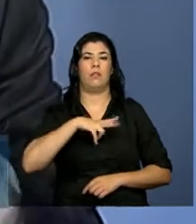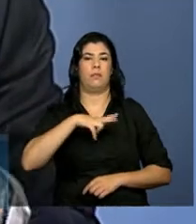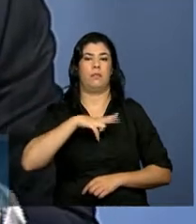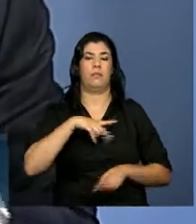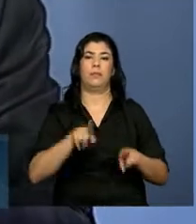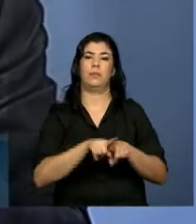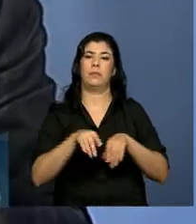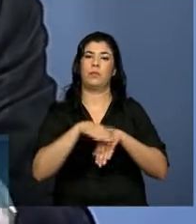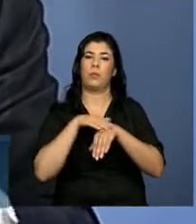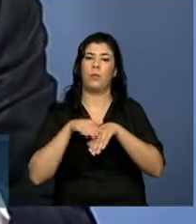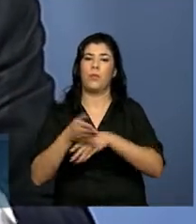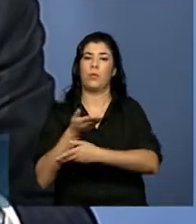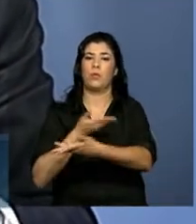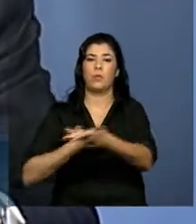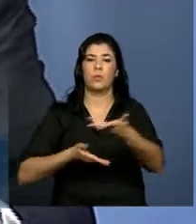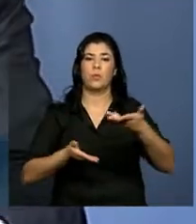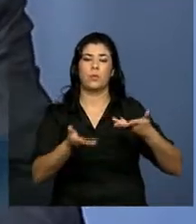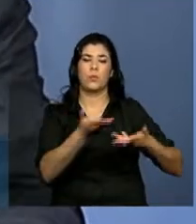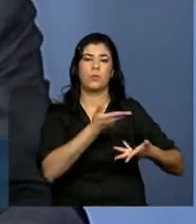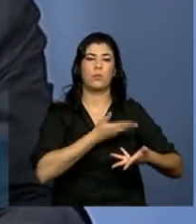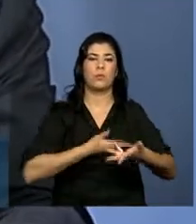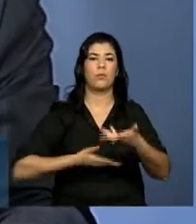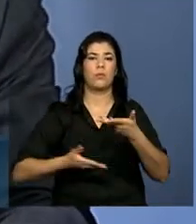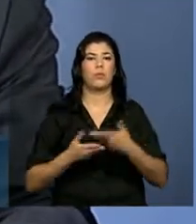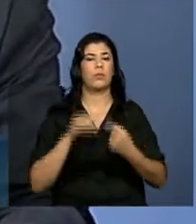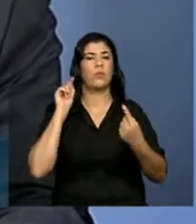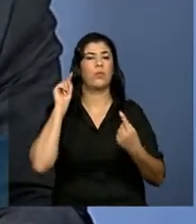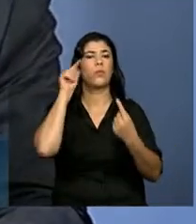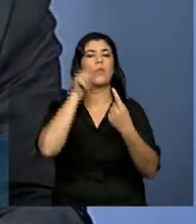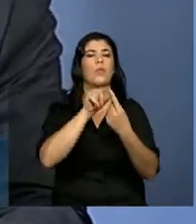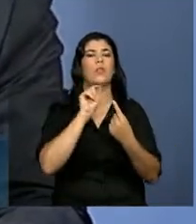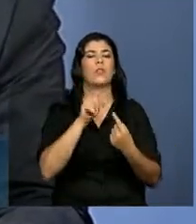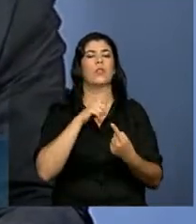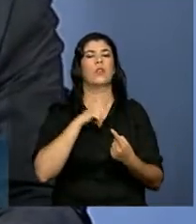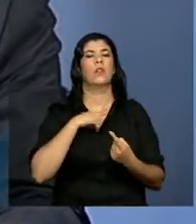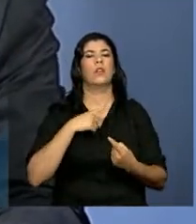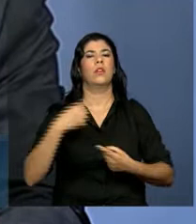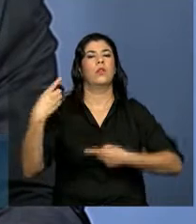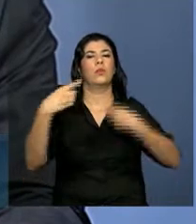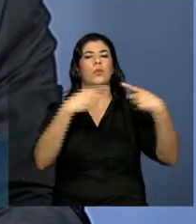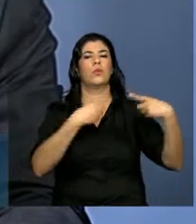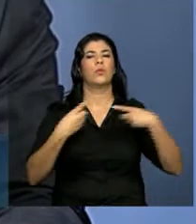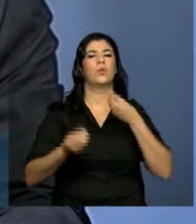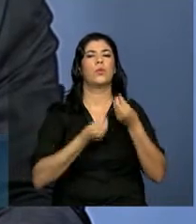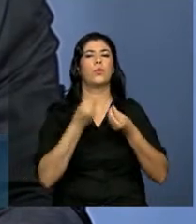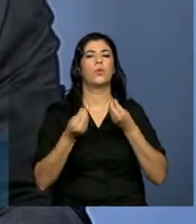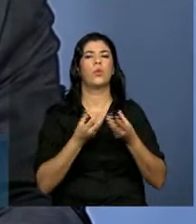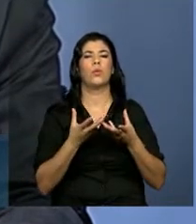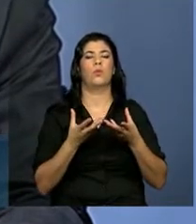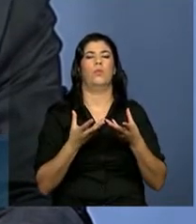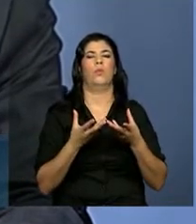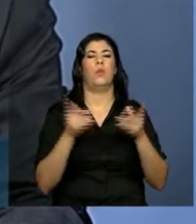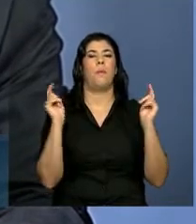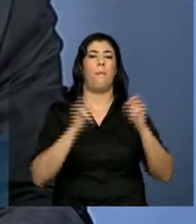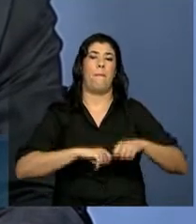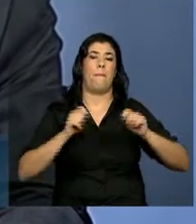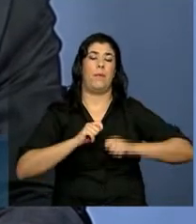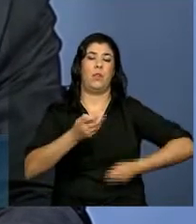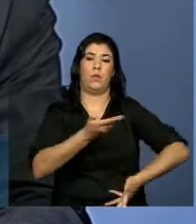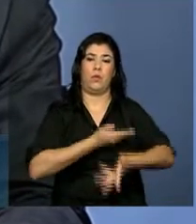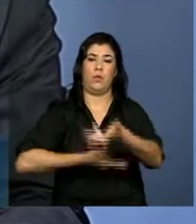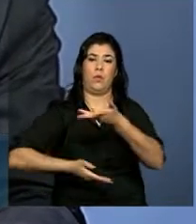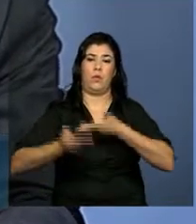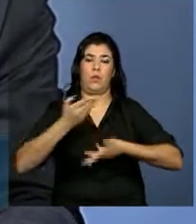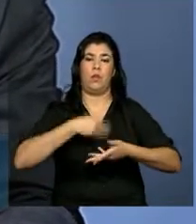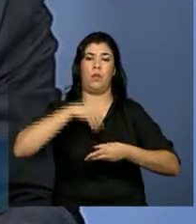E a conversa tem girado um pouco sobre o que se descortina como possibilidades de negociação na